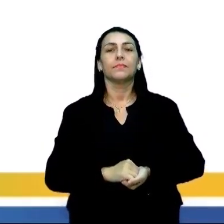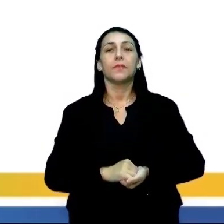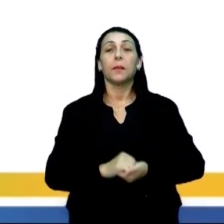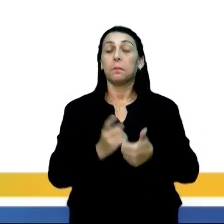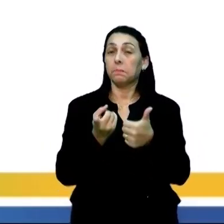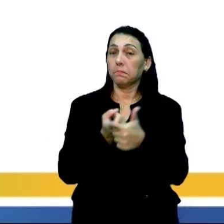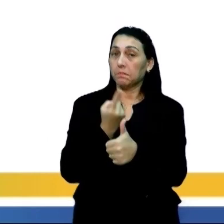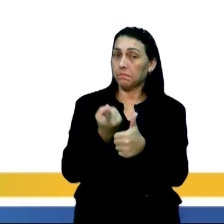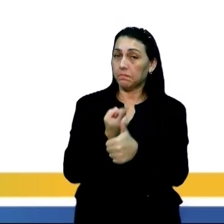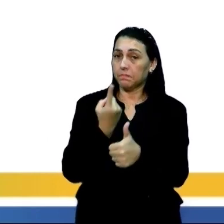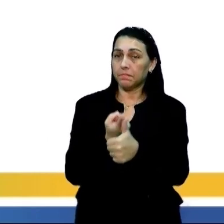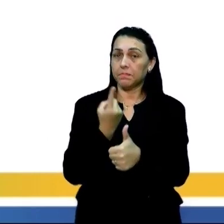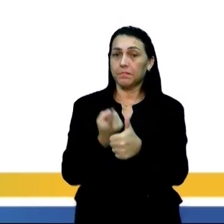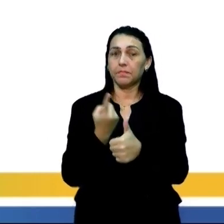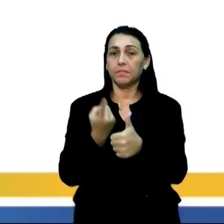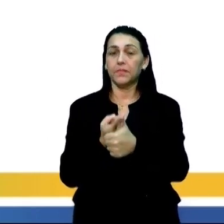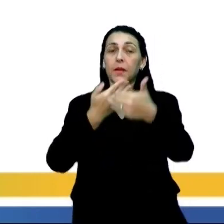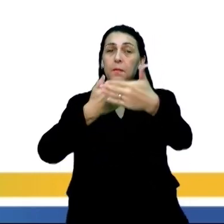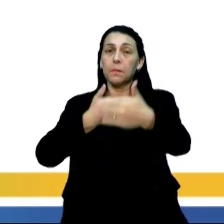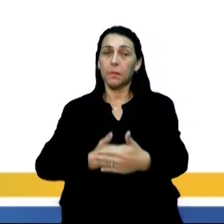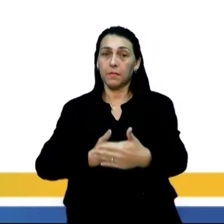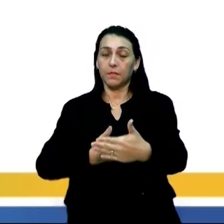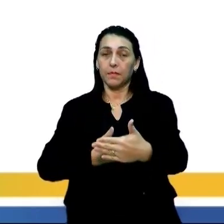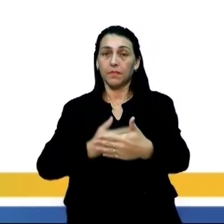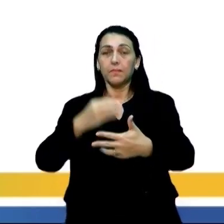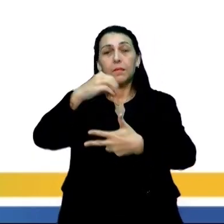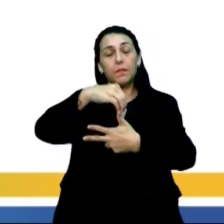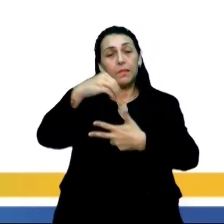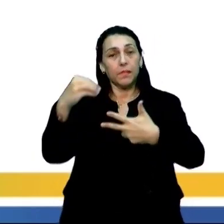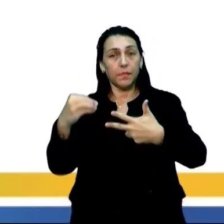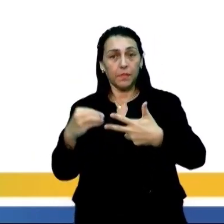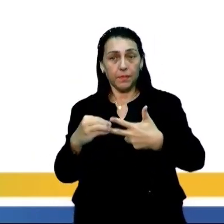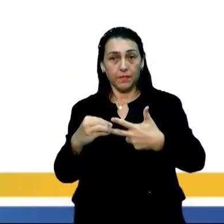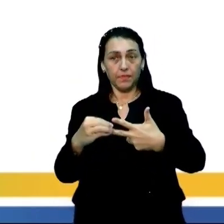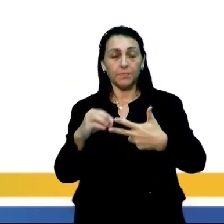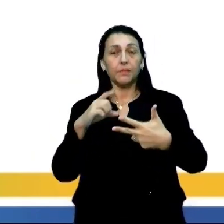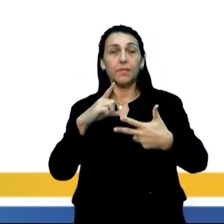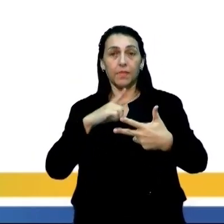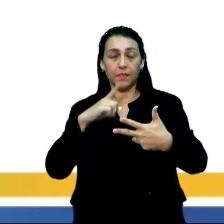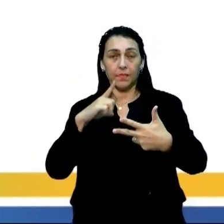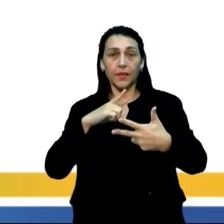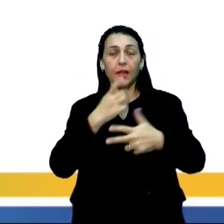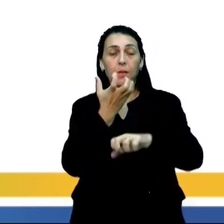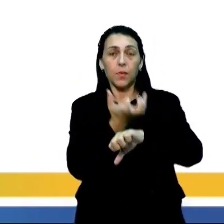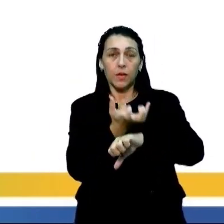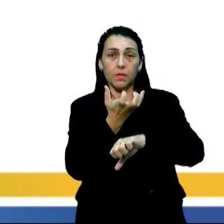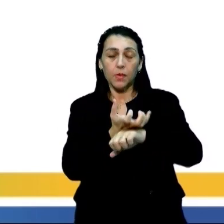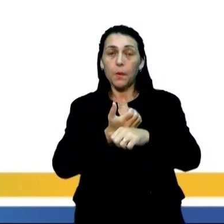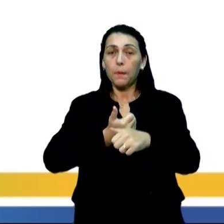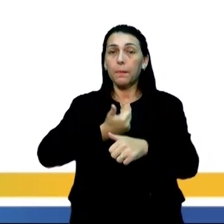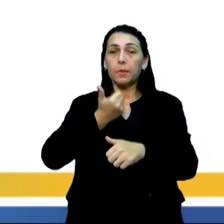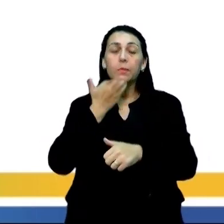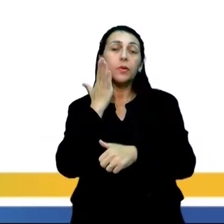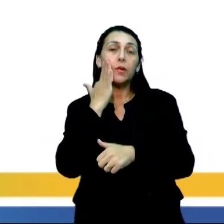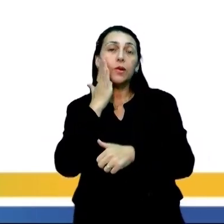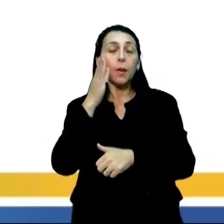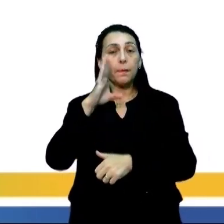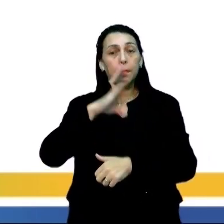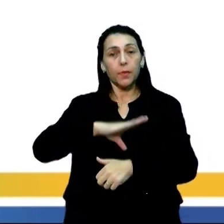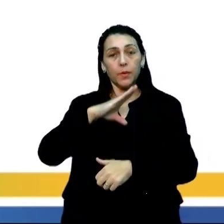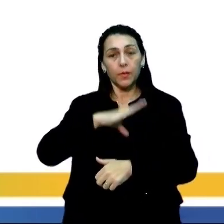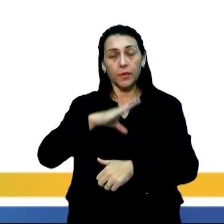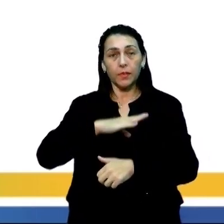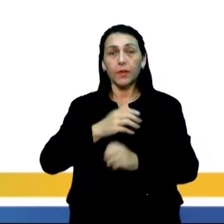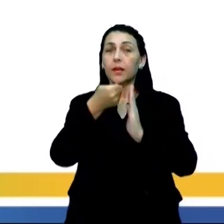Primeiramente, a prova do Enem é dividida em áreas e no primeiro dia nós temos a Língua Portuguesa